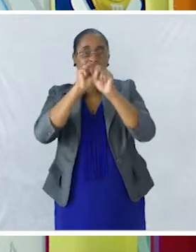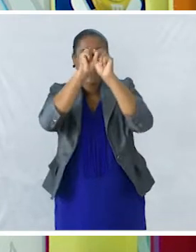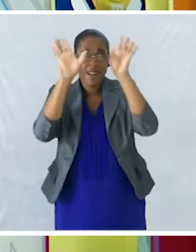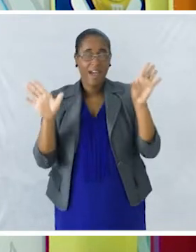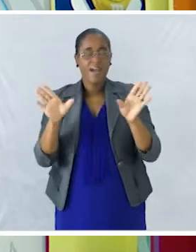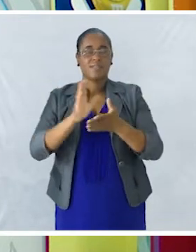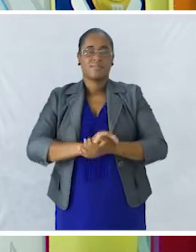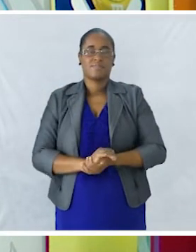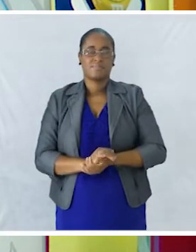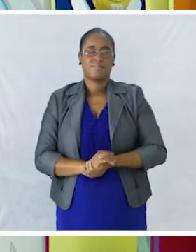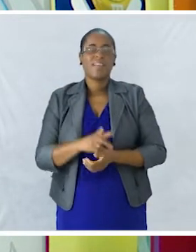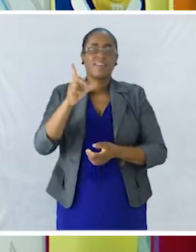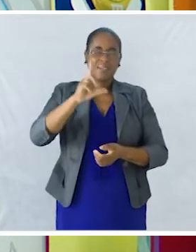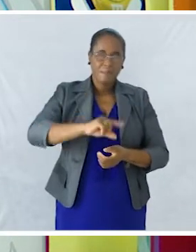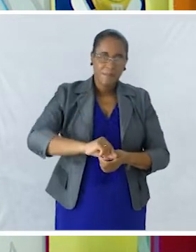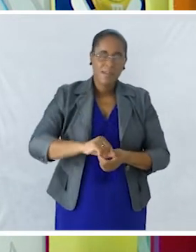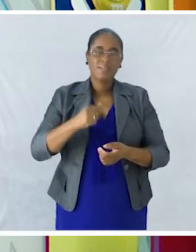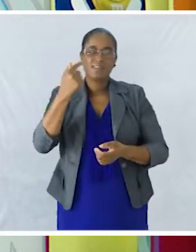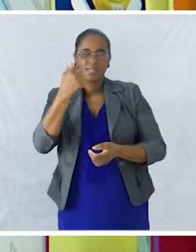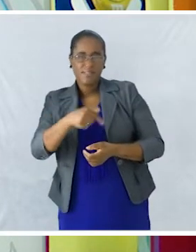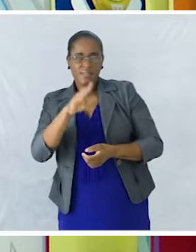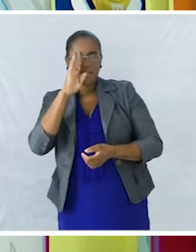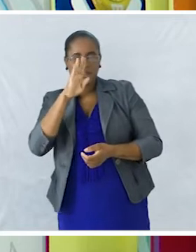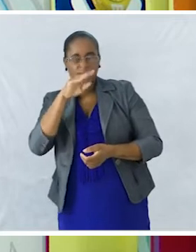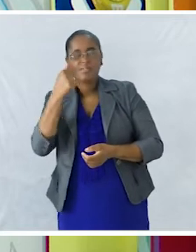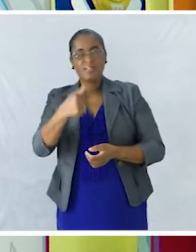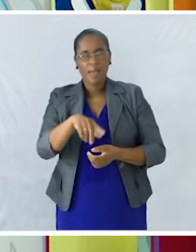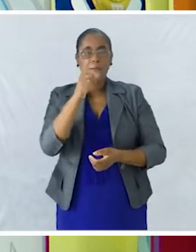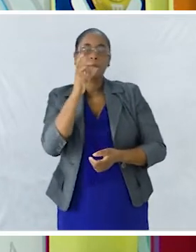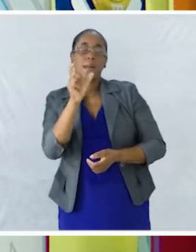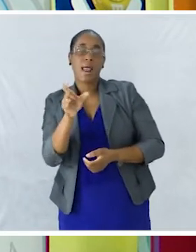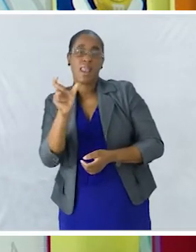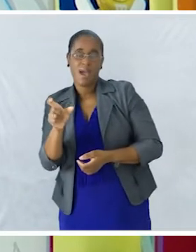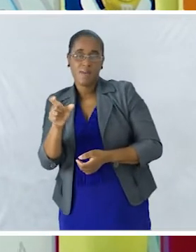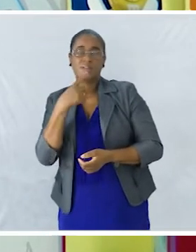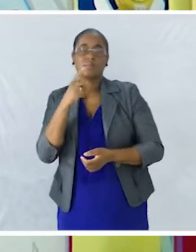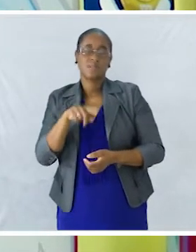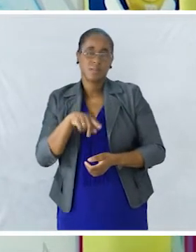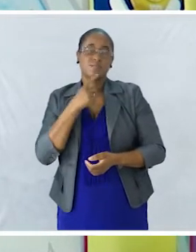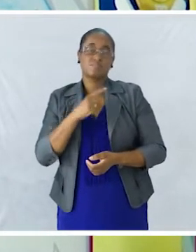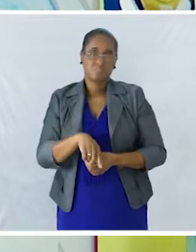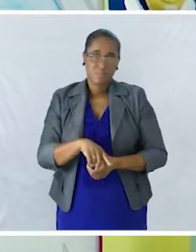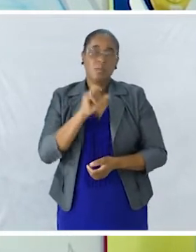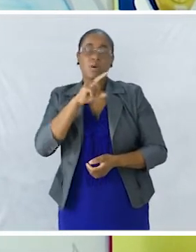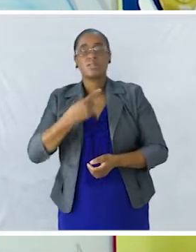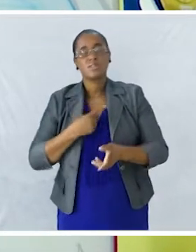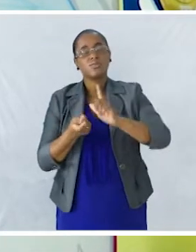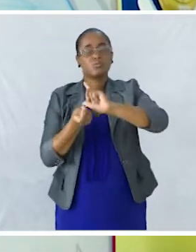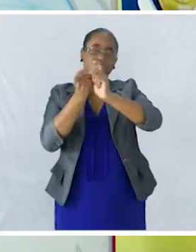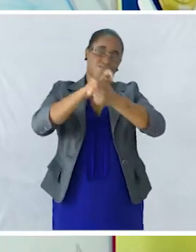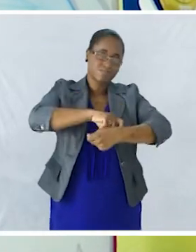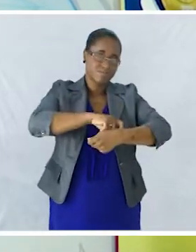E ainda Se há palavras Repetidas Que podem ser Substituídas Certo?